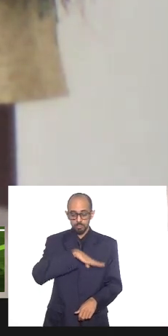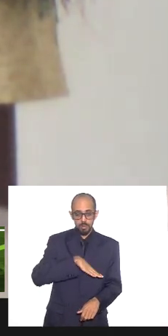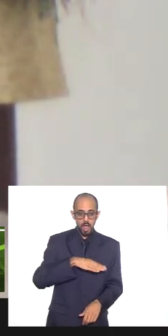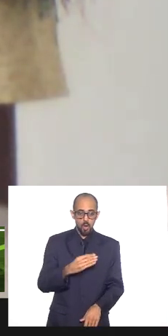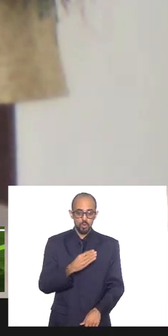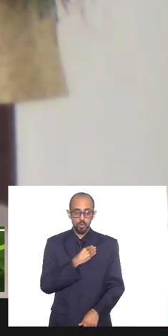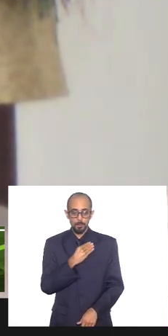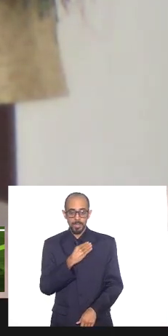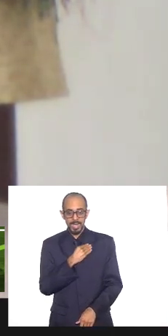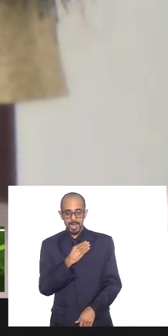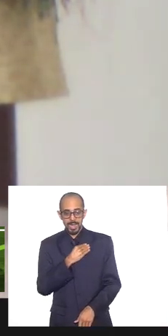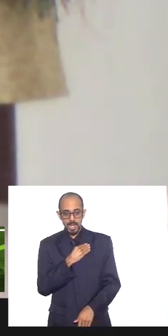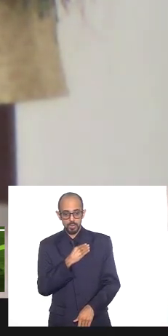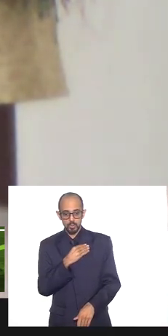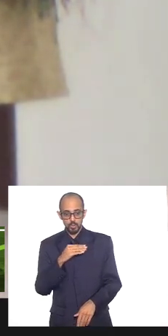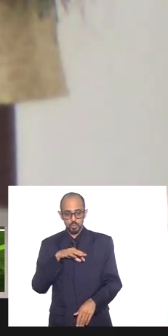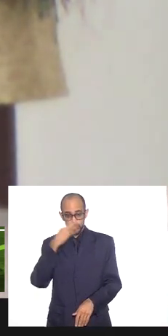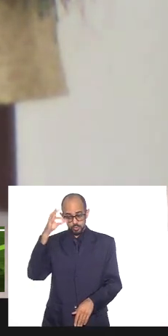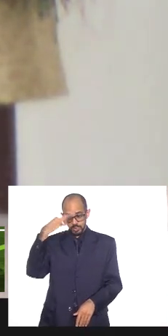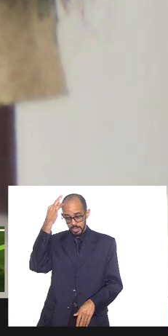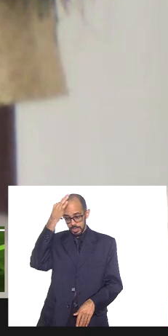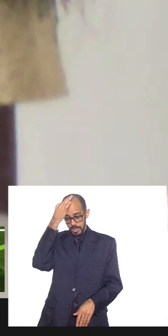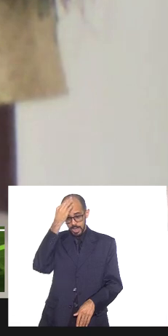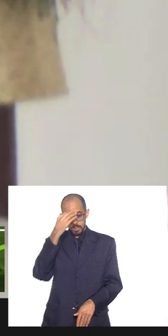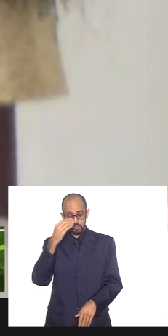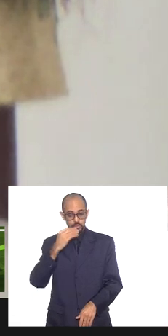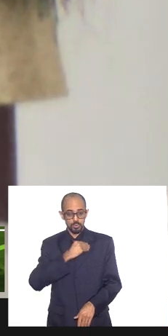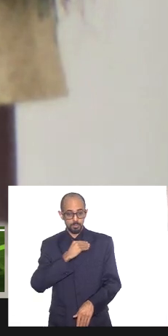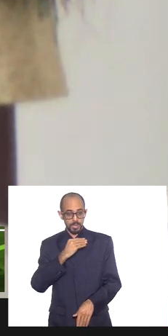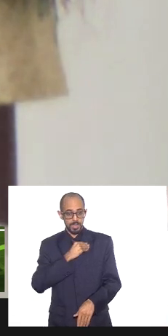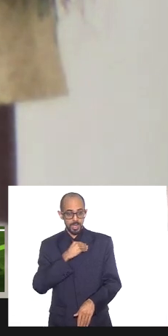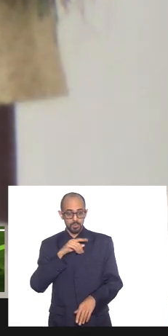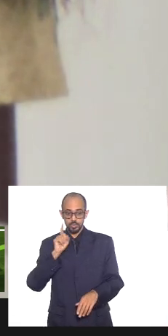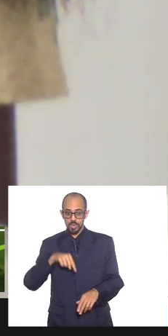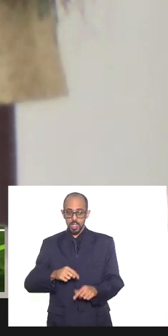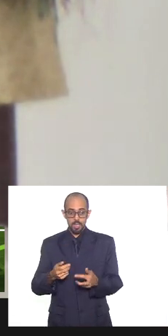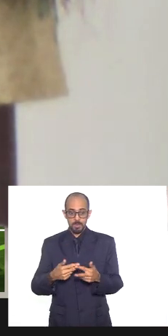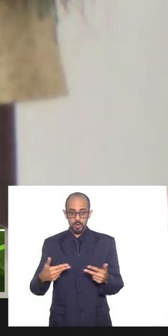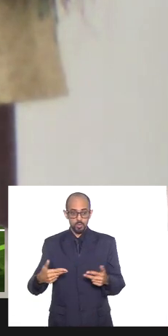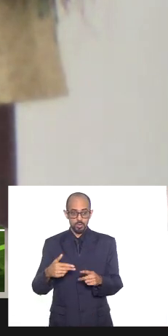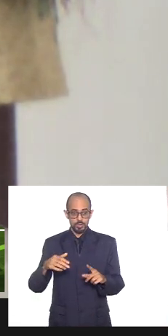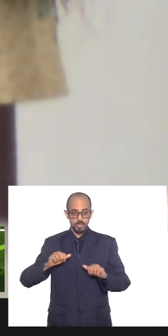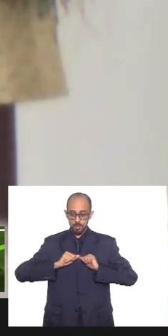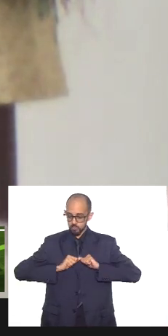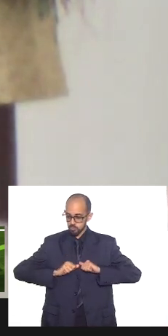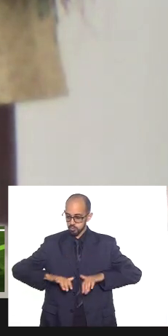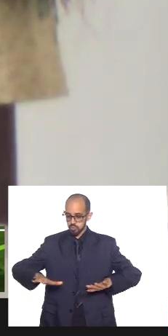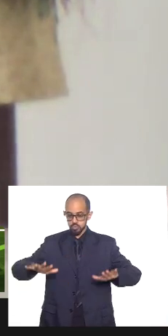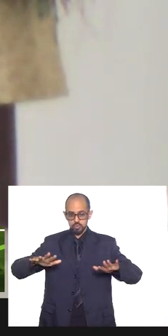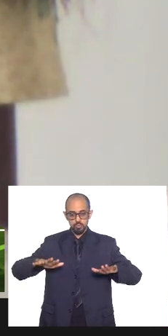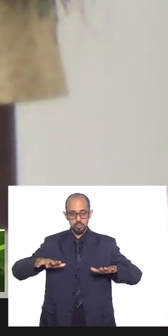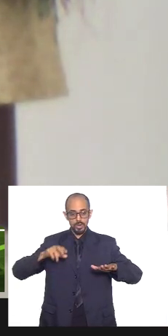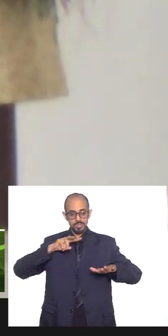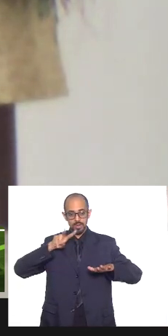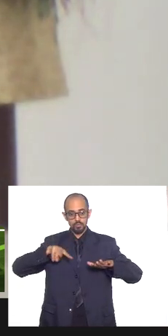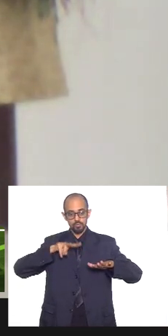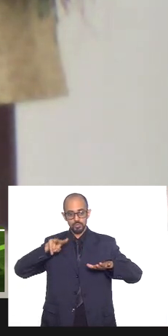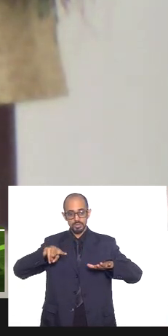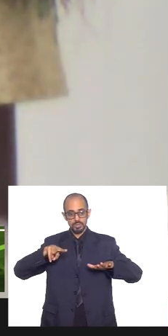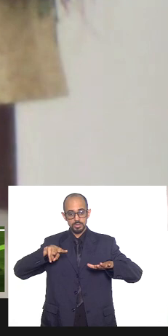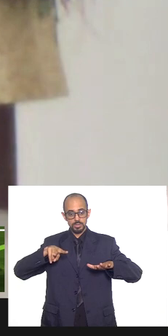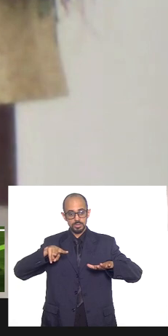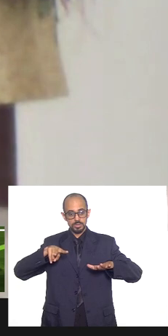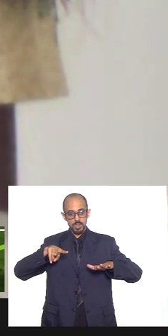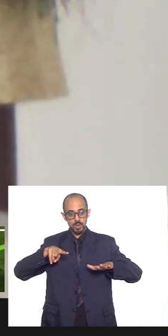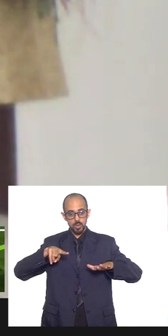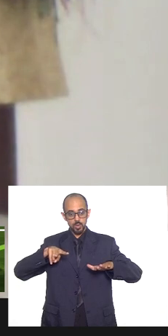sagrado do profano é algo instaurado disseminado pelo pelo por essa visão de mundo da xenofobia